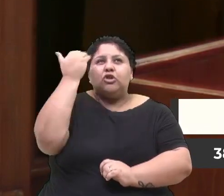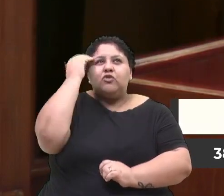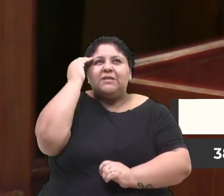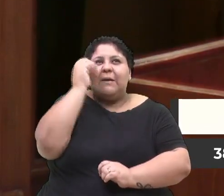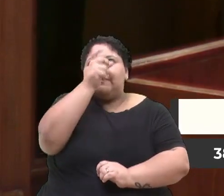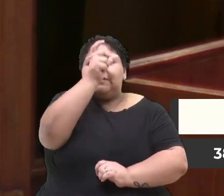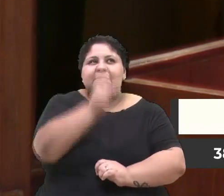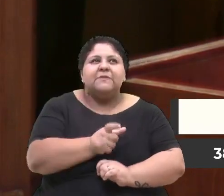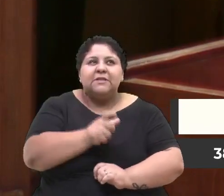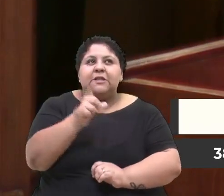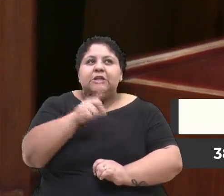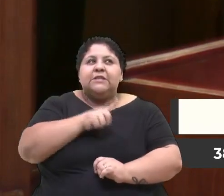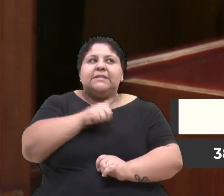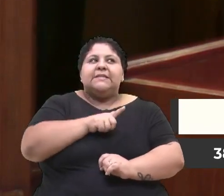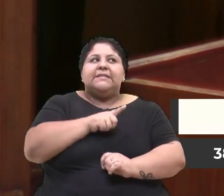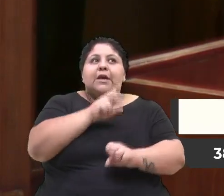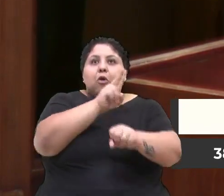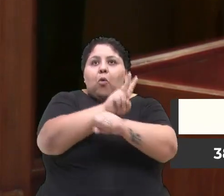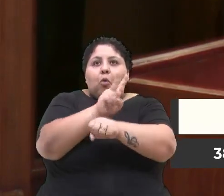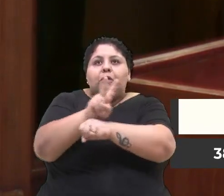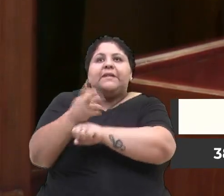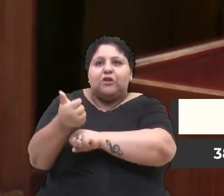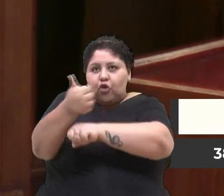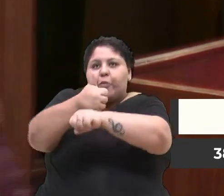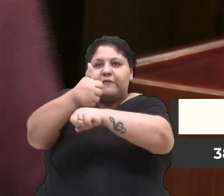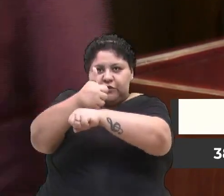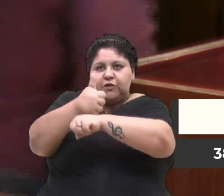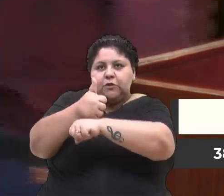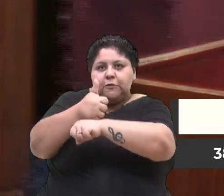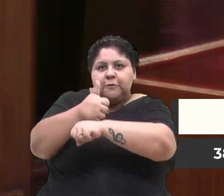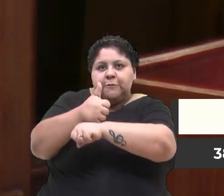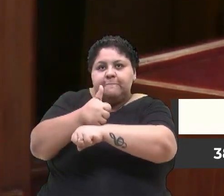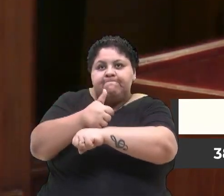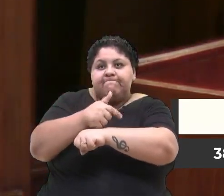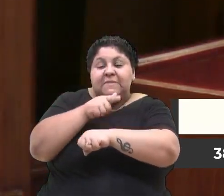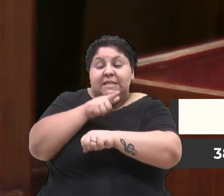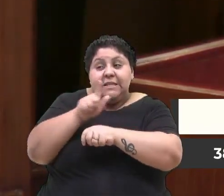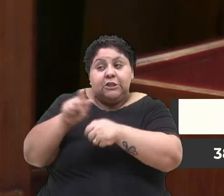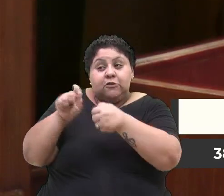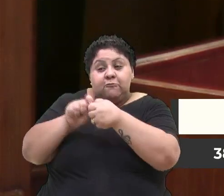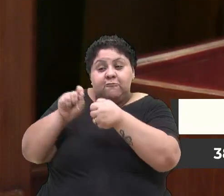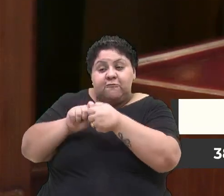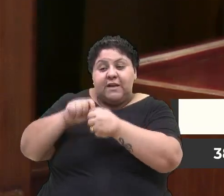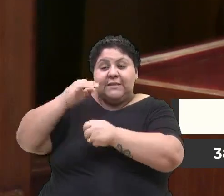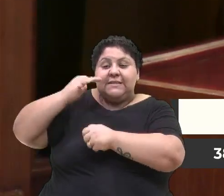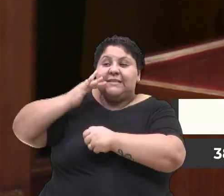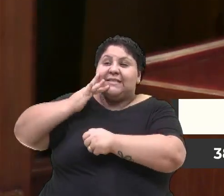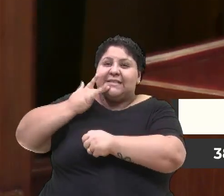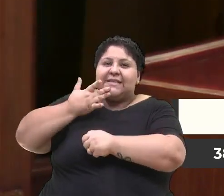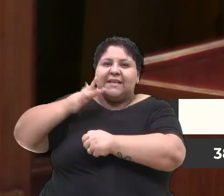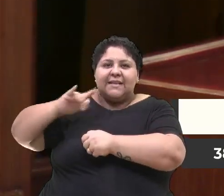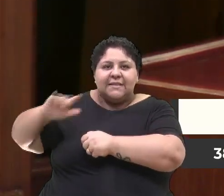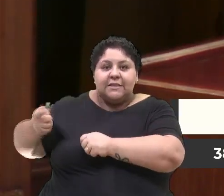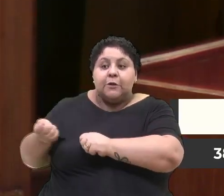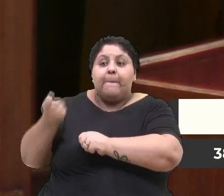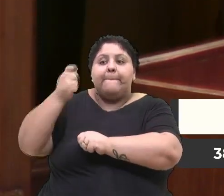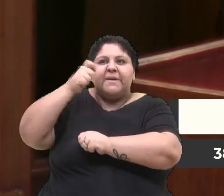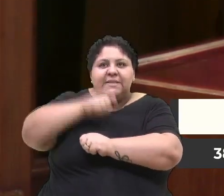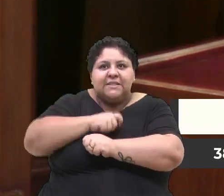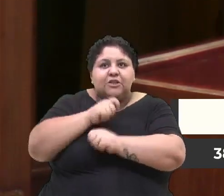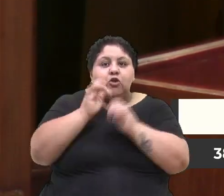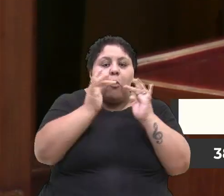pessoas vão ter um cuidador. Isso faz com que aquelas crianças que precisam estabelecer um vínculo...